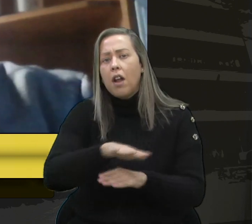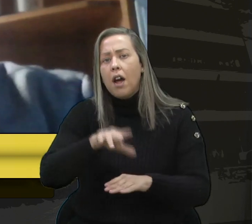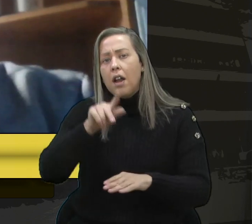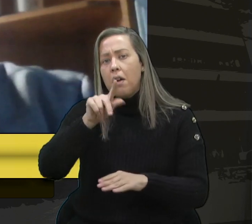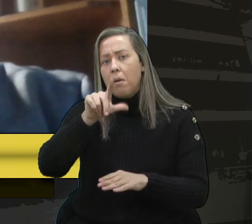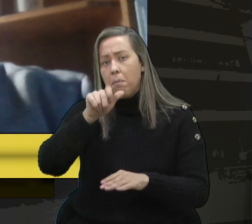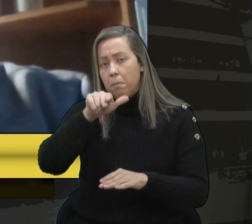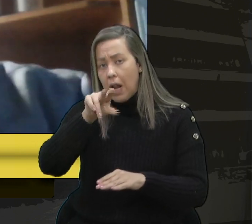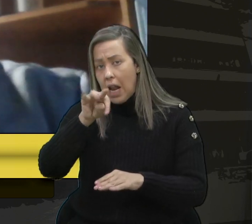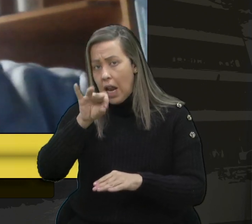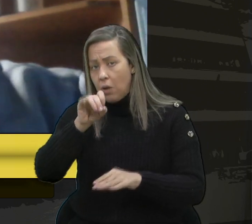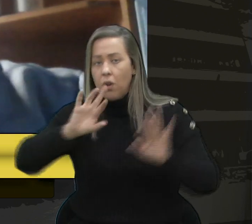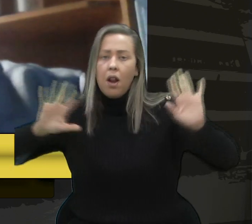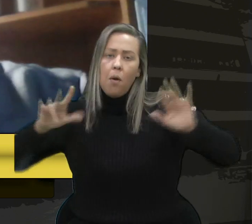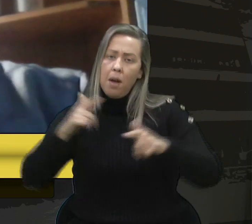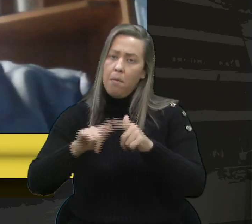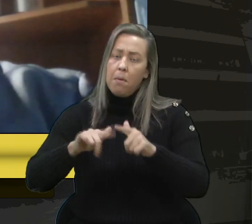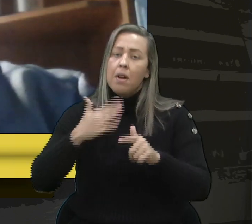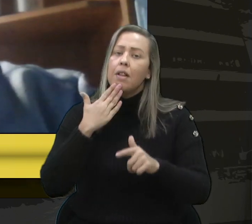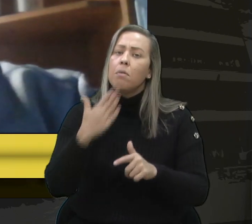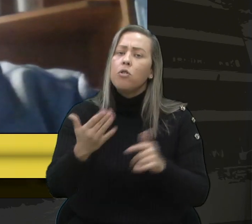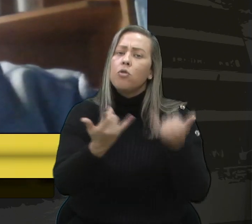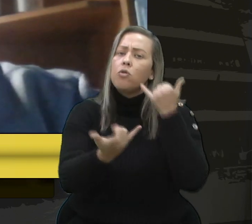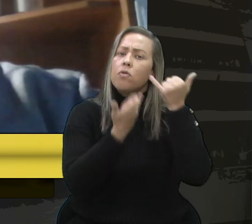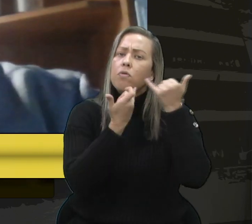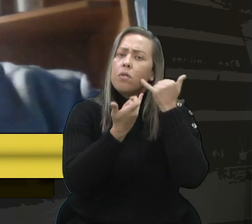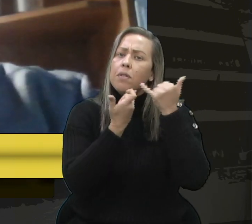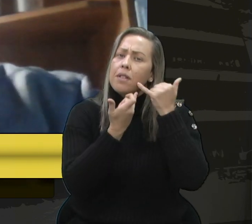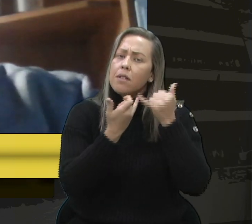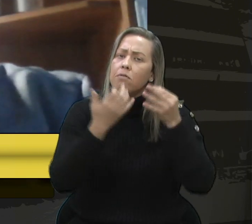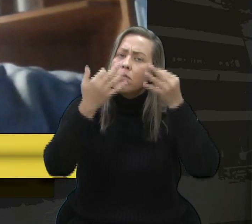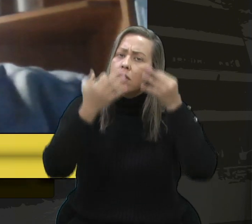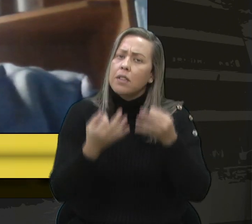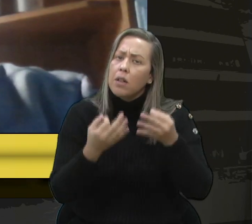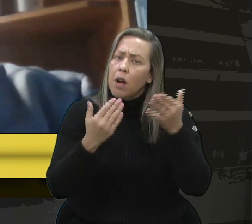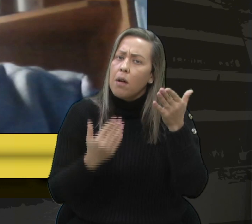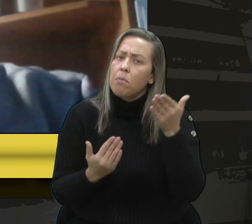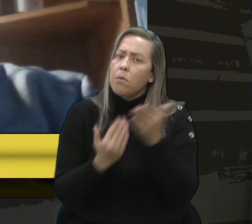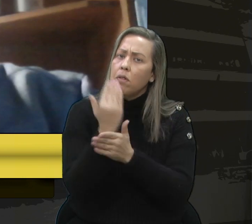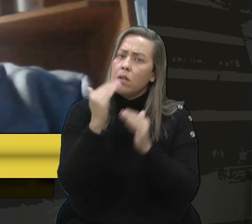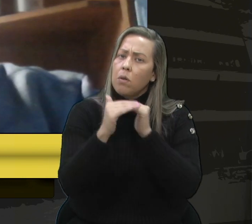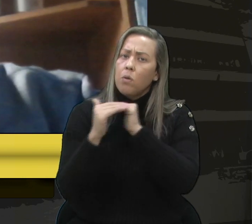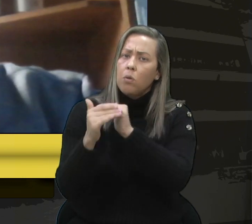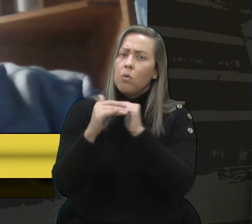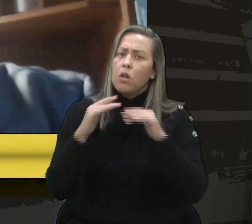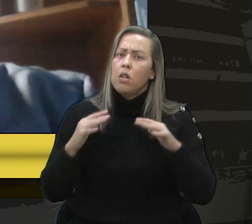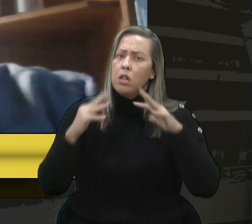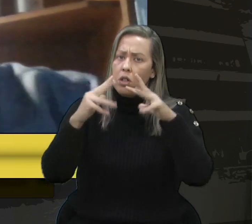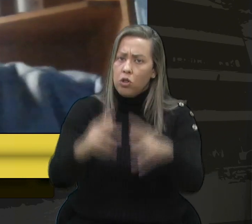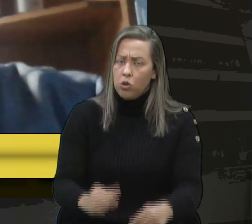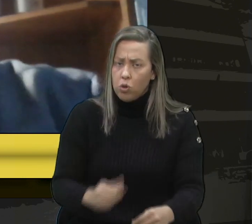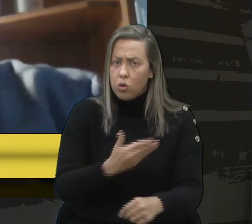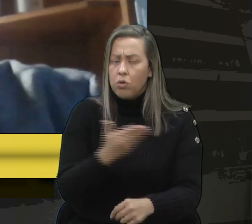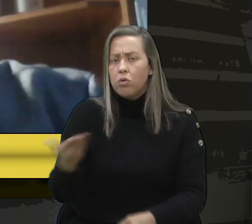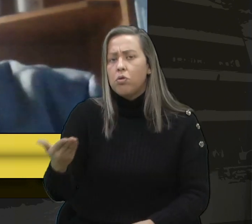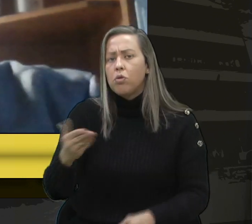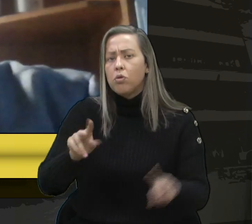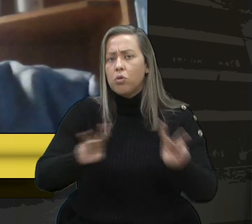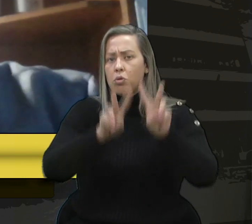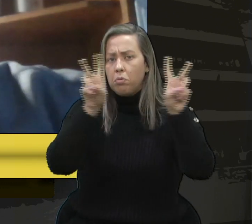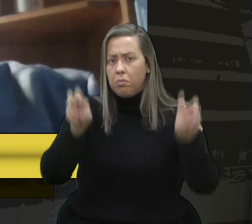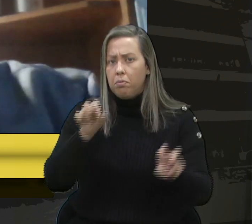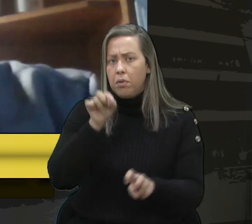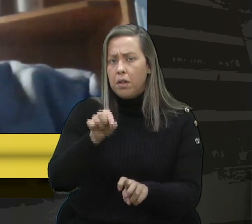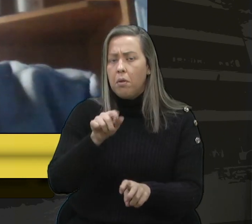é problema. Nós temos um pedido de informações aqui, vereador, com aprovação unânime de todos os pares sobre esse tema,